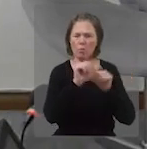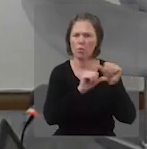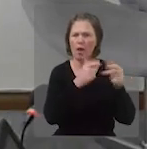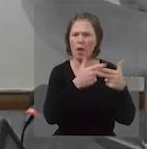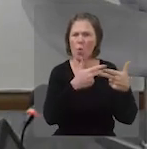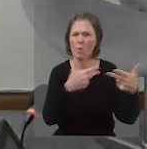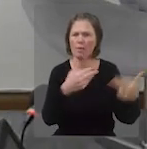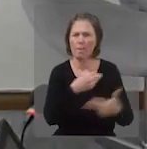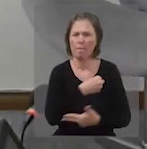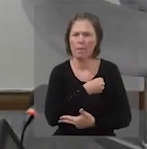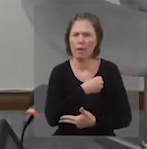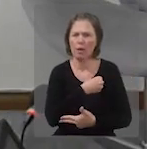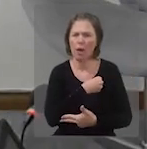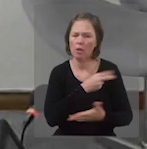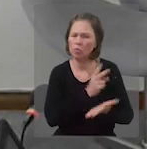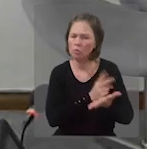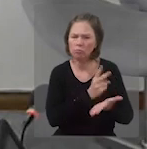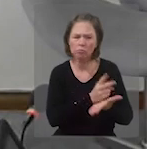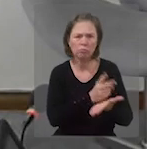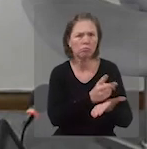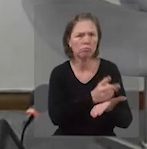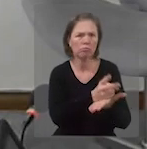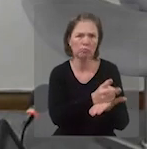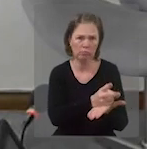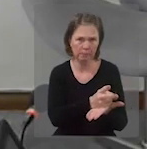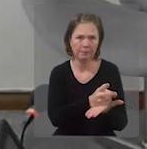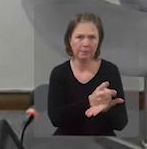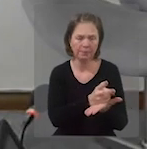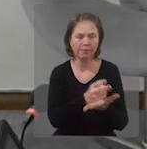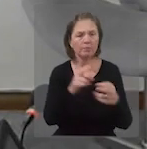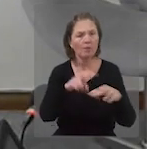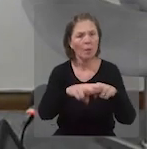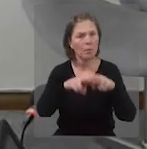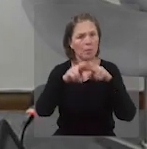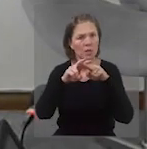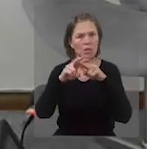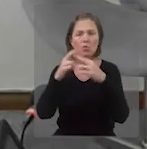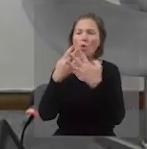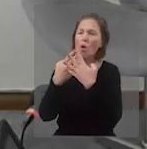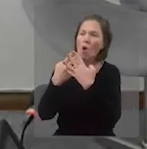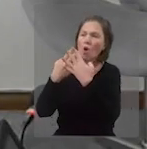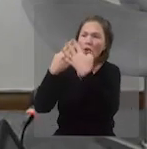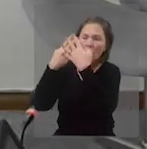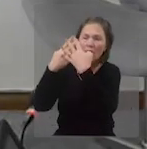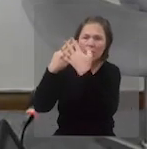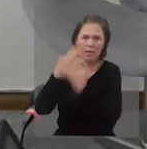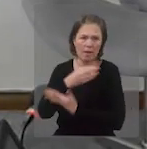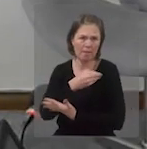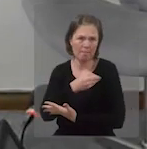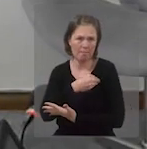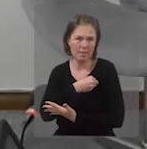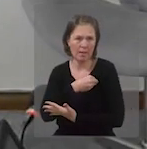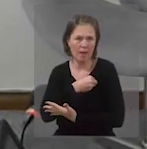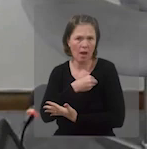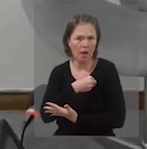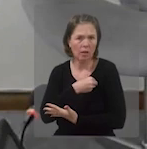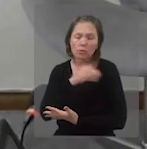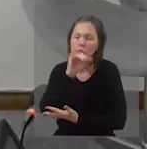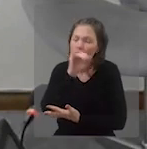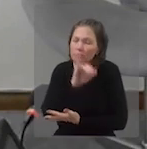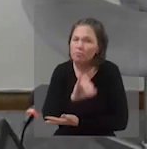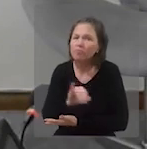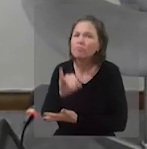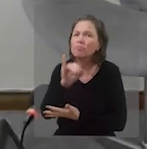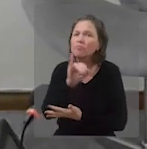também em relação ao pecado. Então, confessar o pecado na confissão de